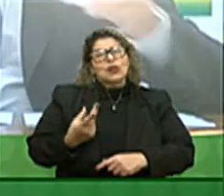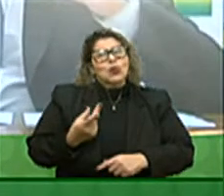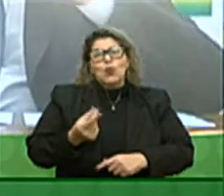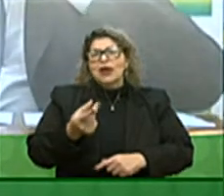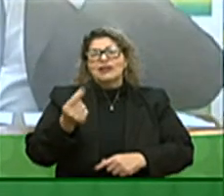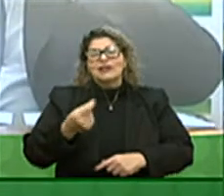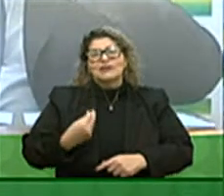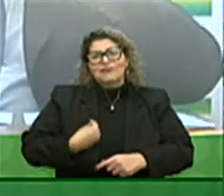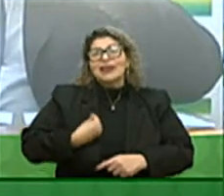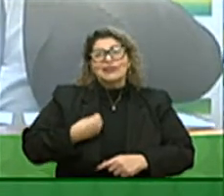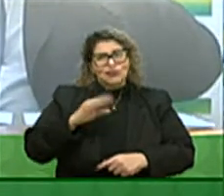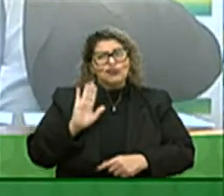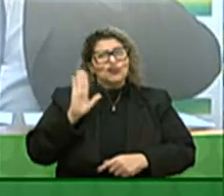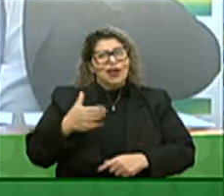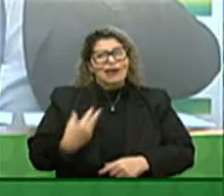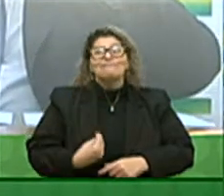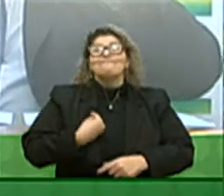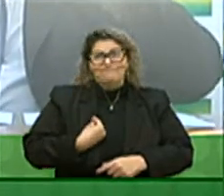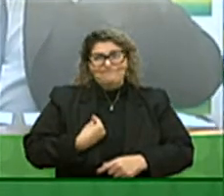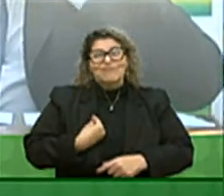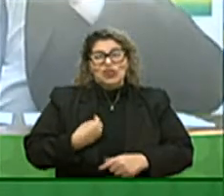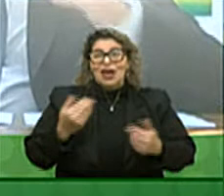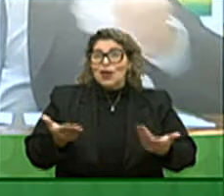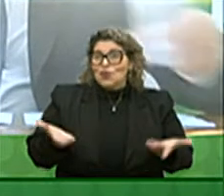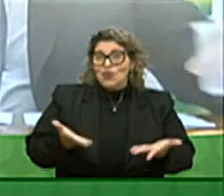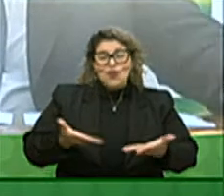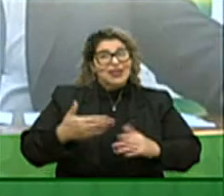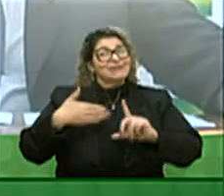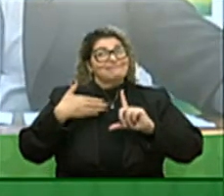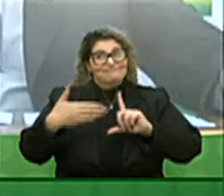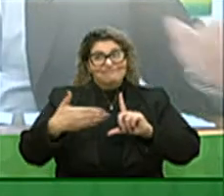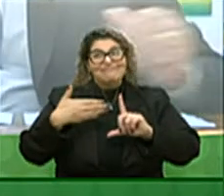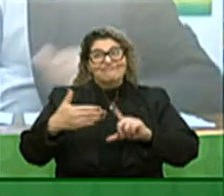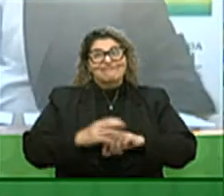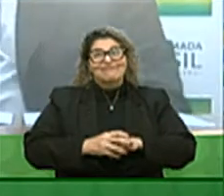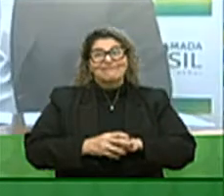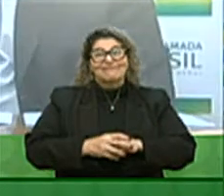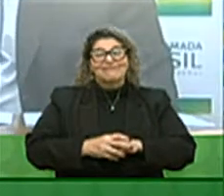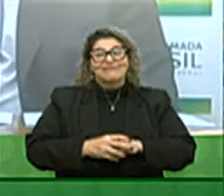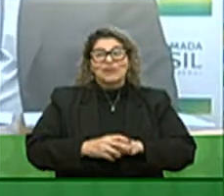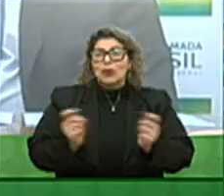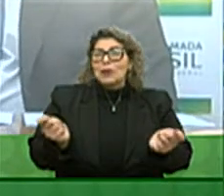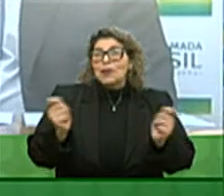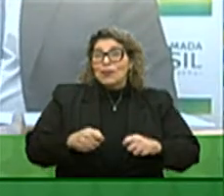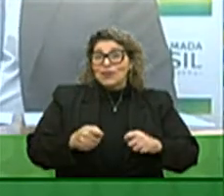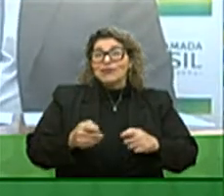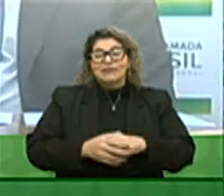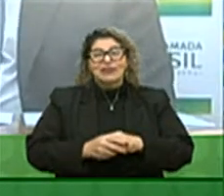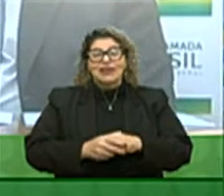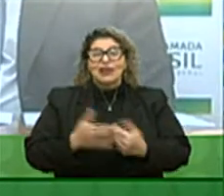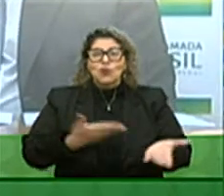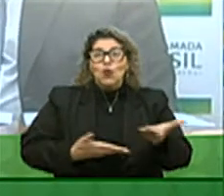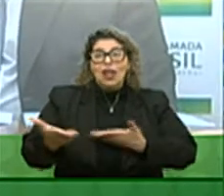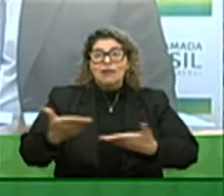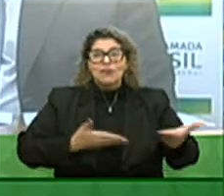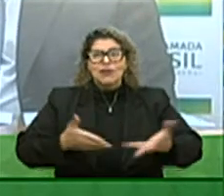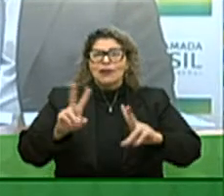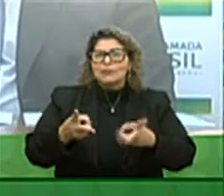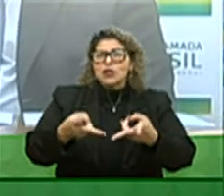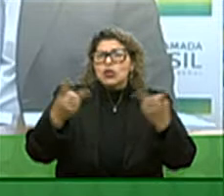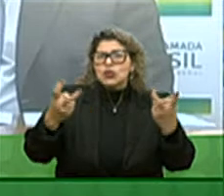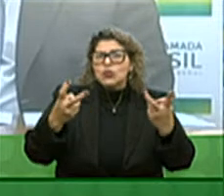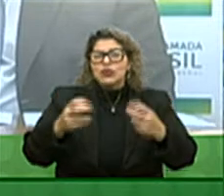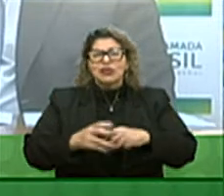presencialmente e agora virtualmente, para poder colaborar com a sua visão